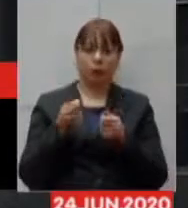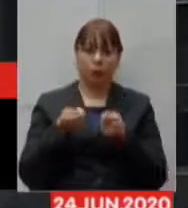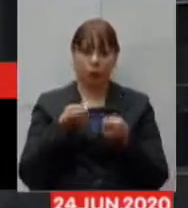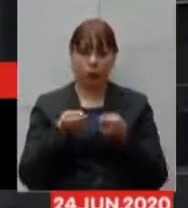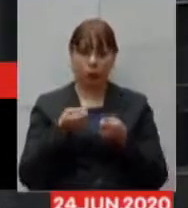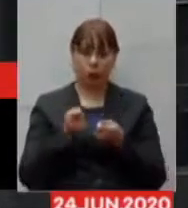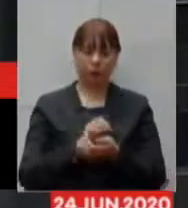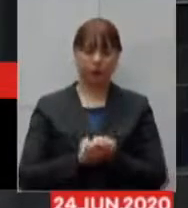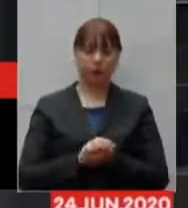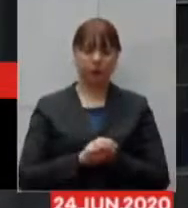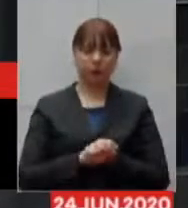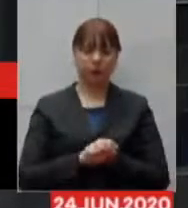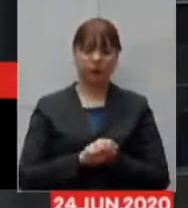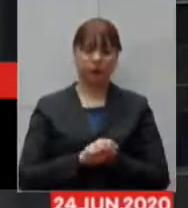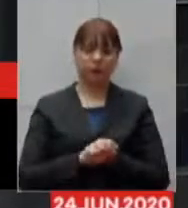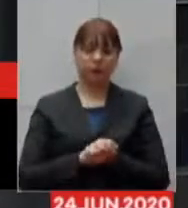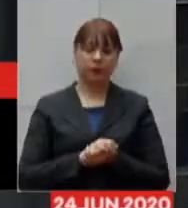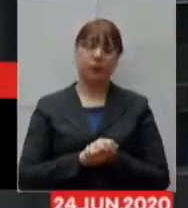Nesse momento,